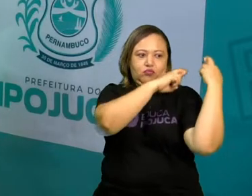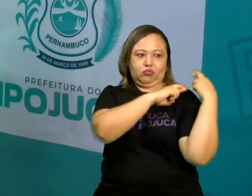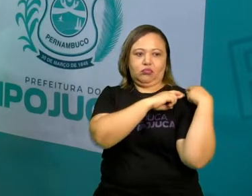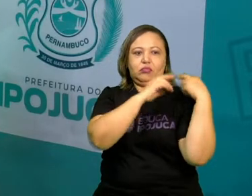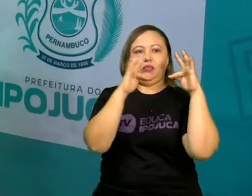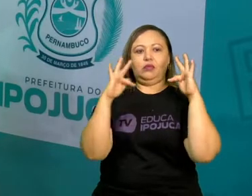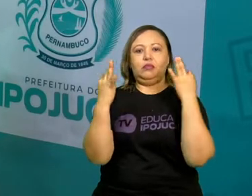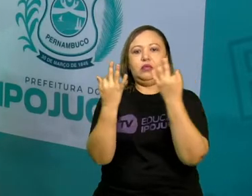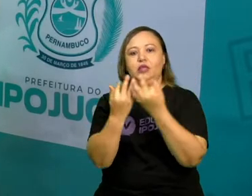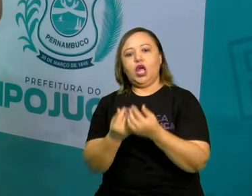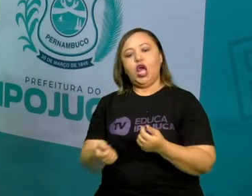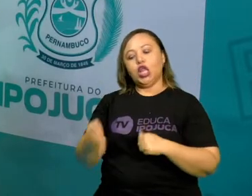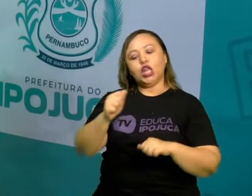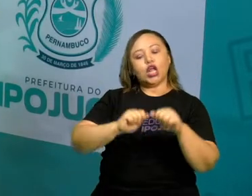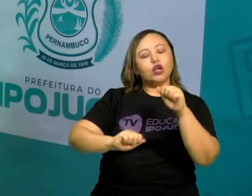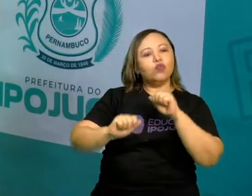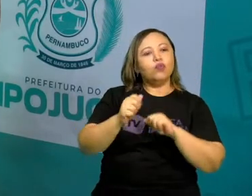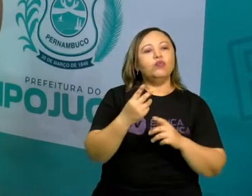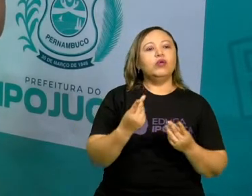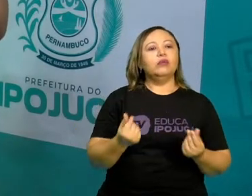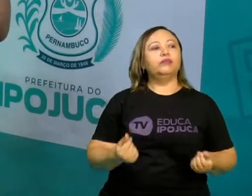família, economicamente também.